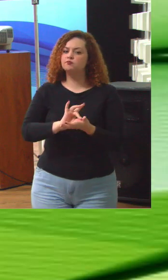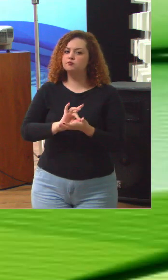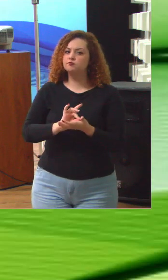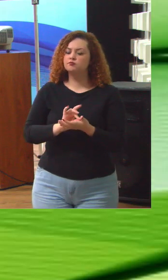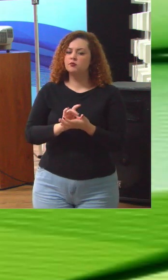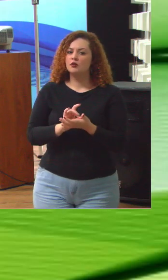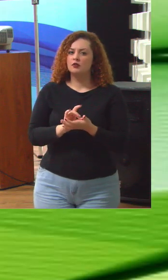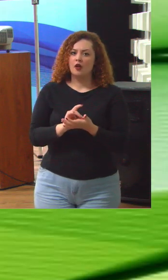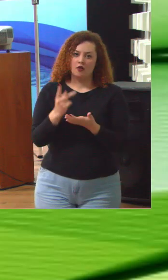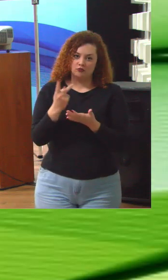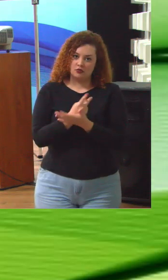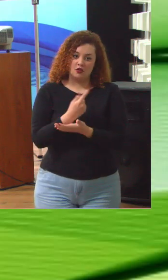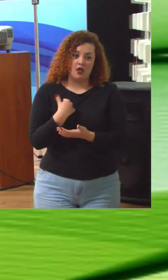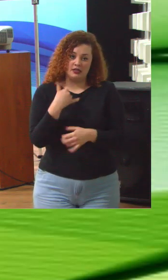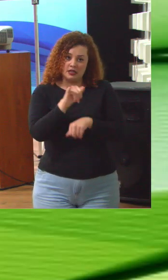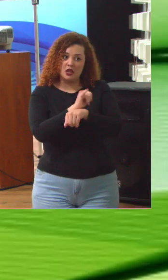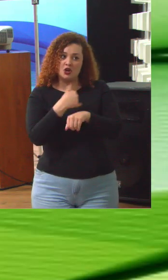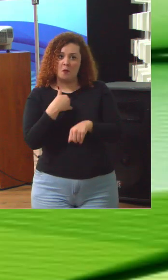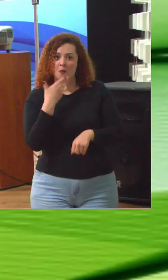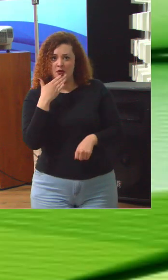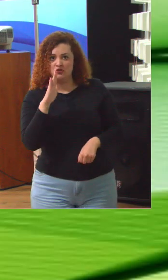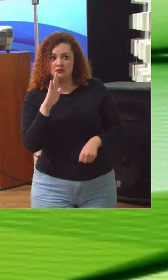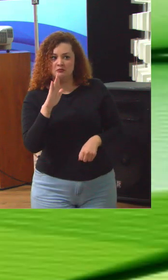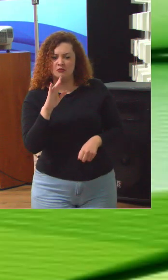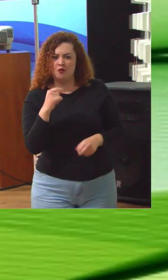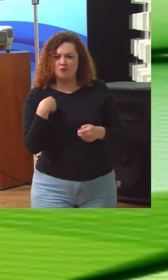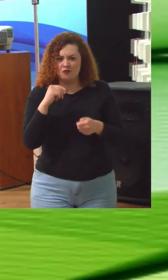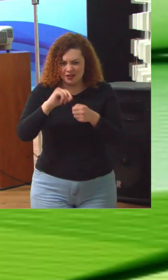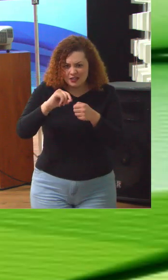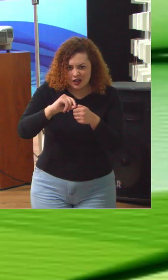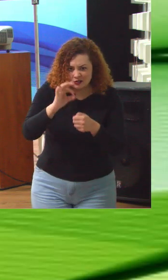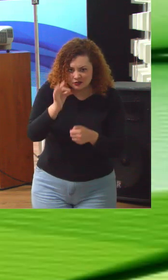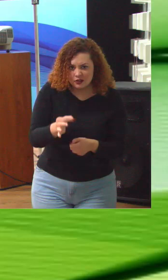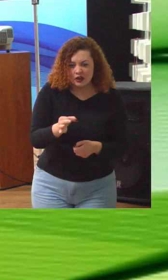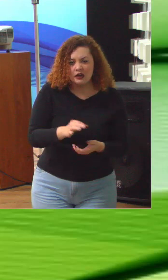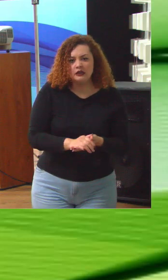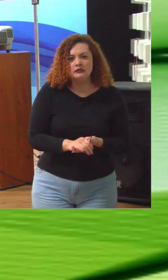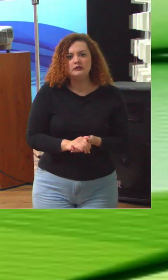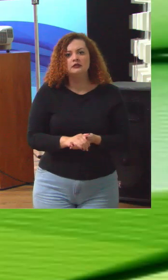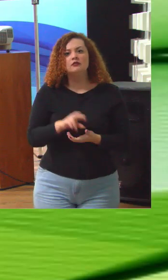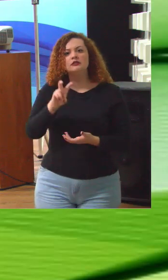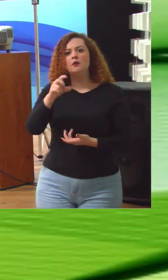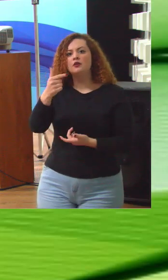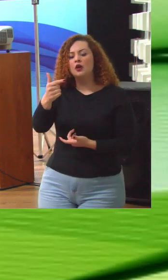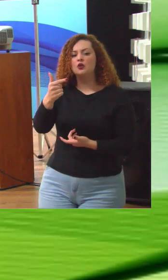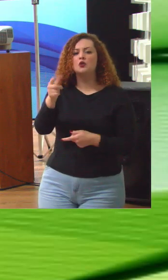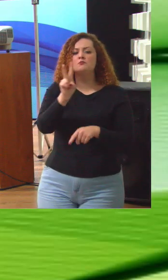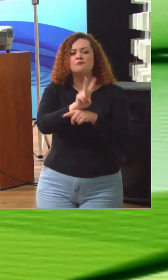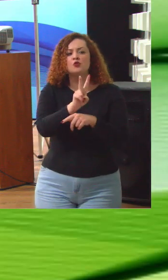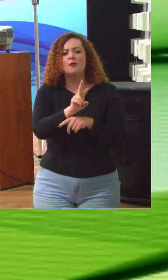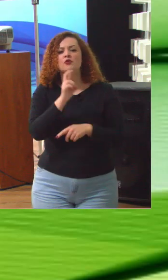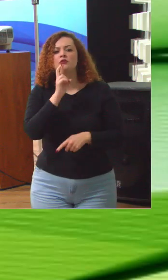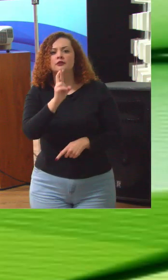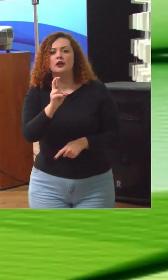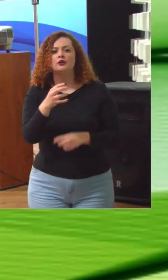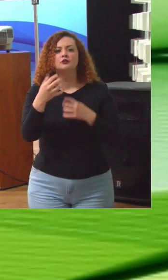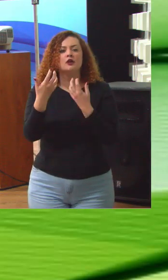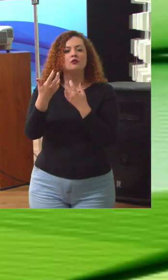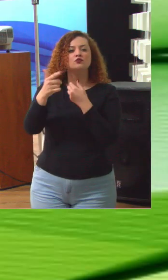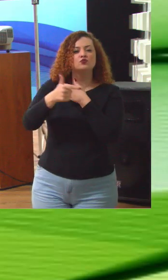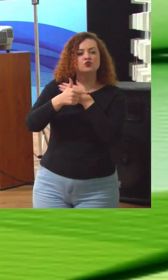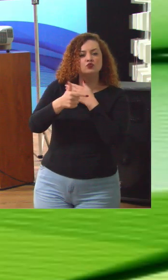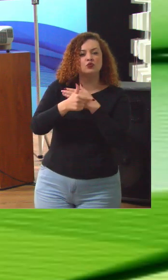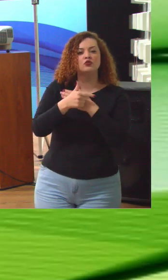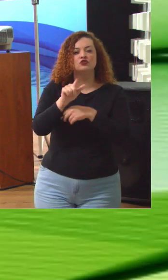estratégia que eu prometi 49% aqui e 52% em monitoramento do resultado das funções de gestão